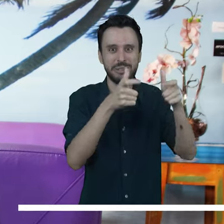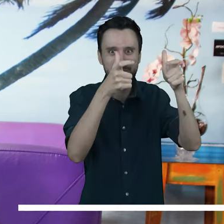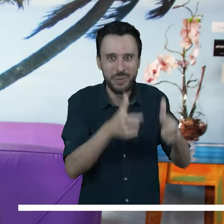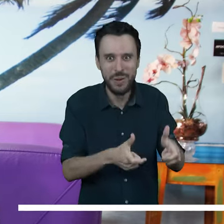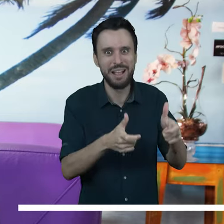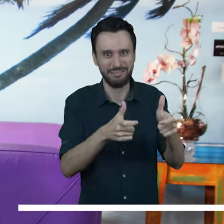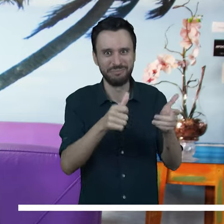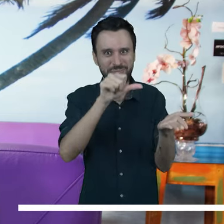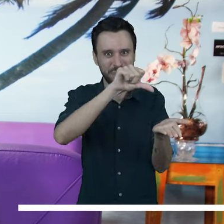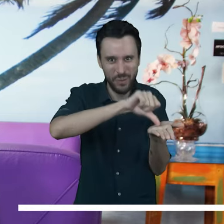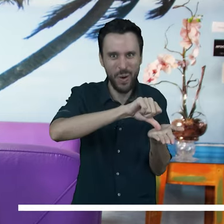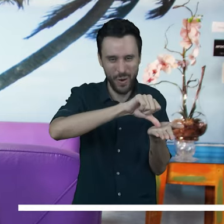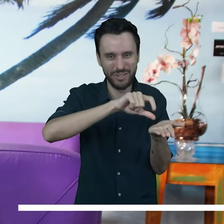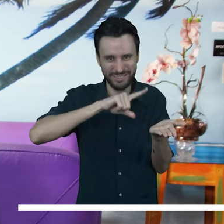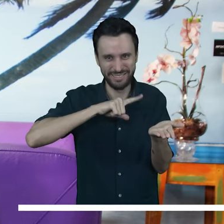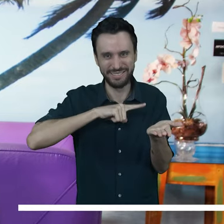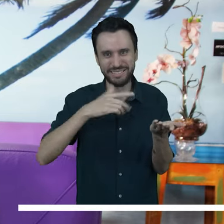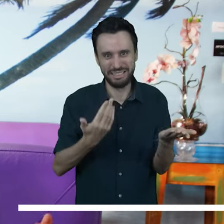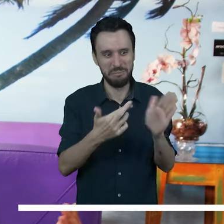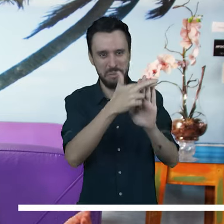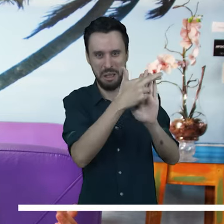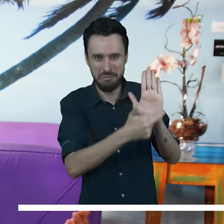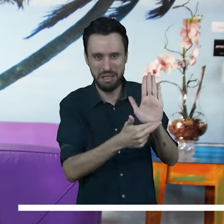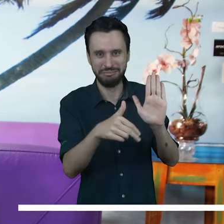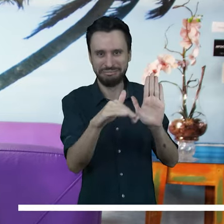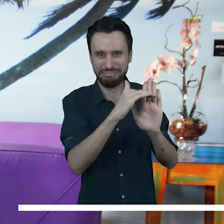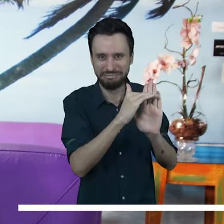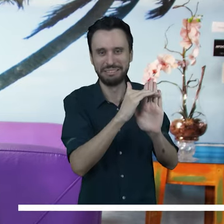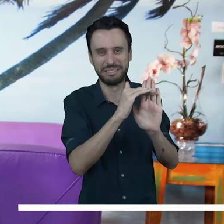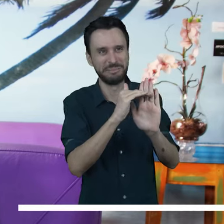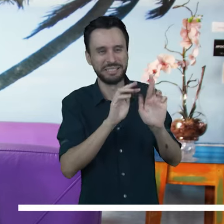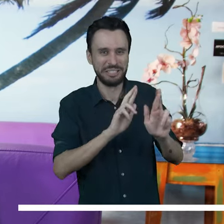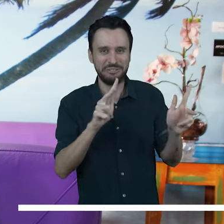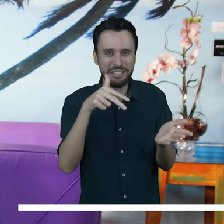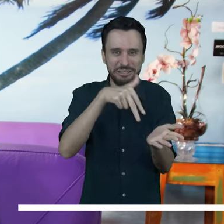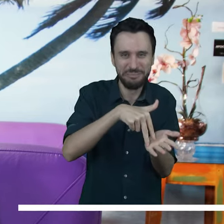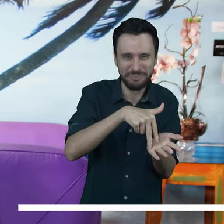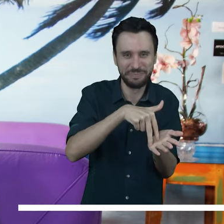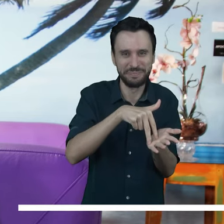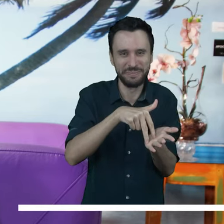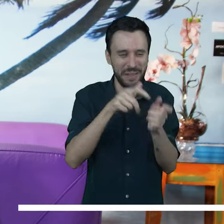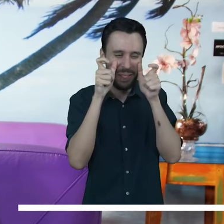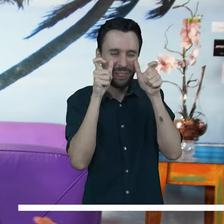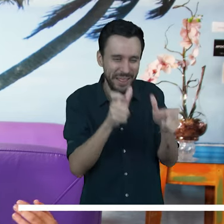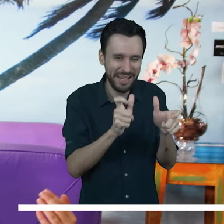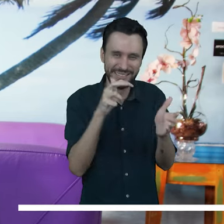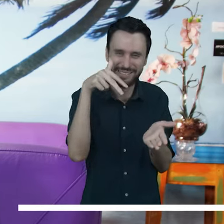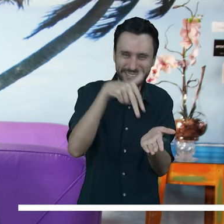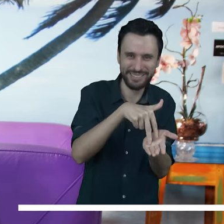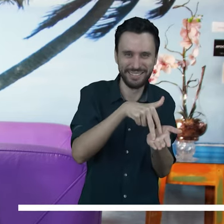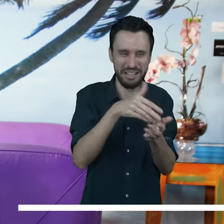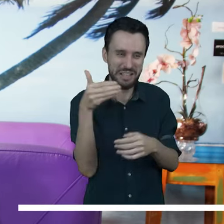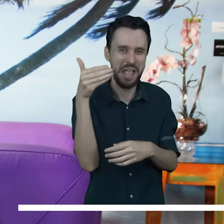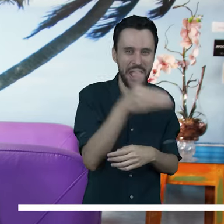Polo, ele usa ali um local acessório para funcionar, mesmo que tenha as regras e tudo, mas é diferente. Então, tive esse